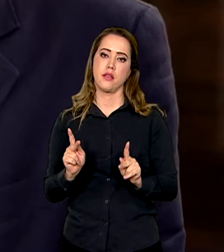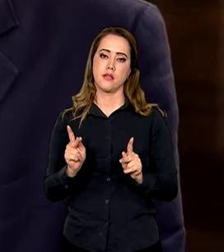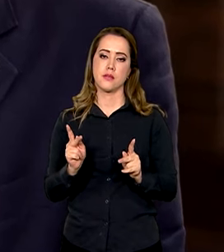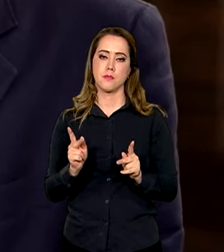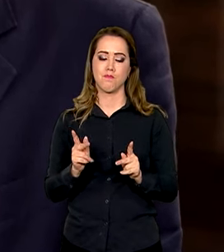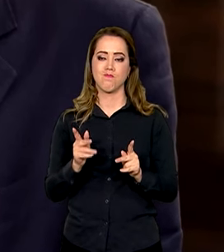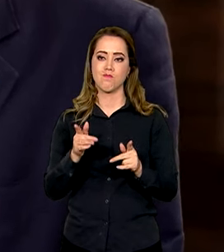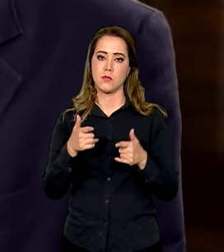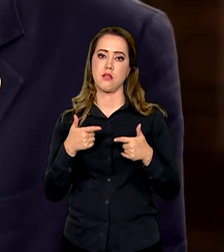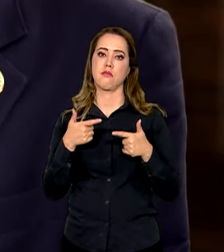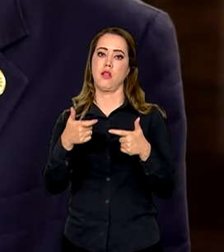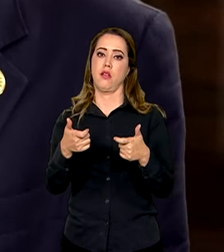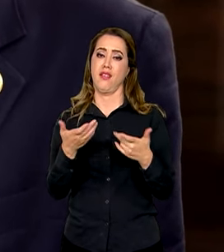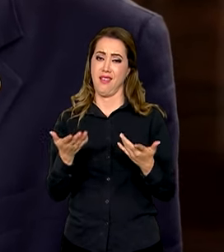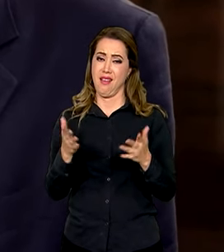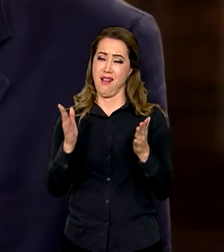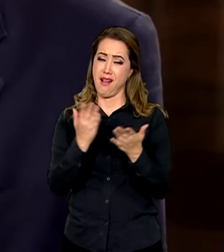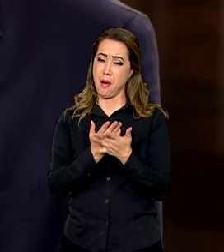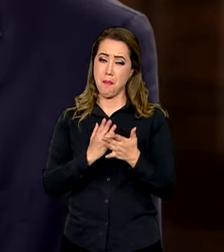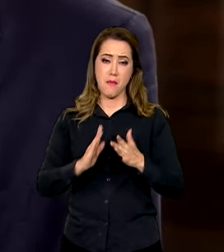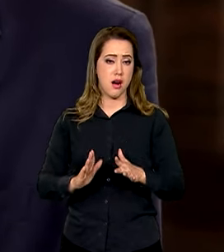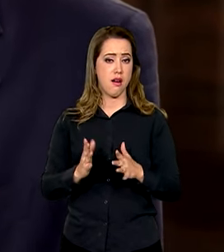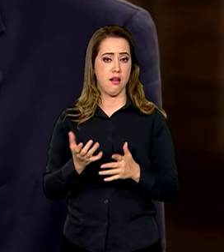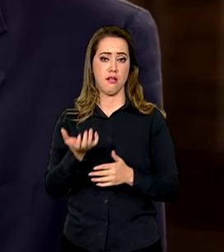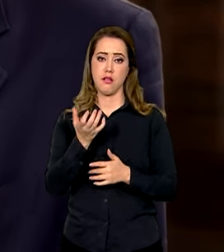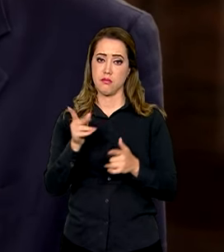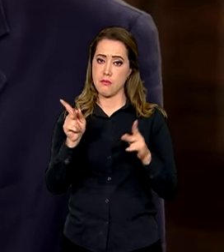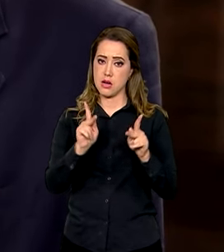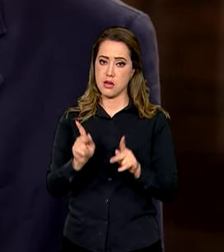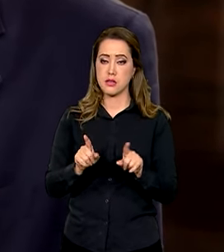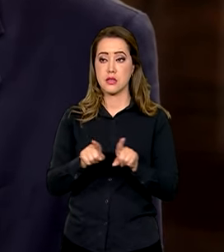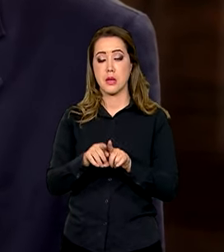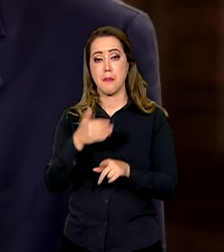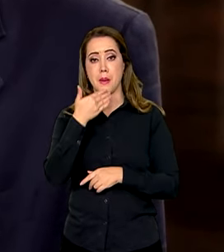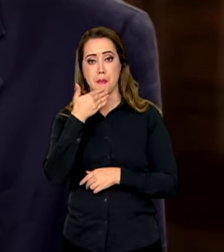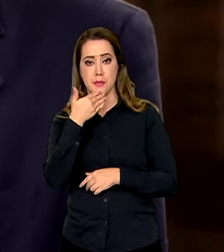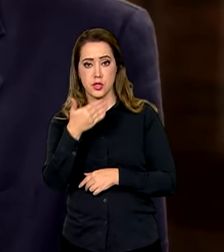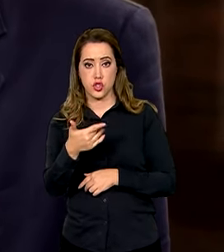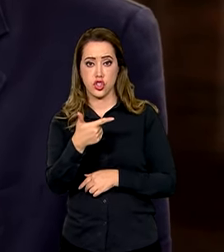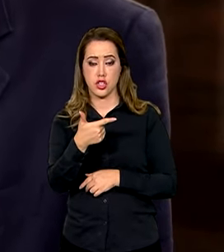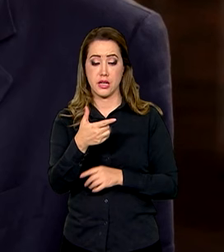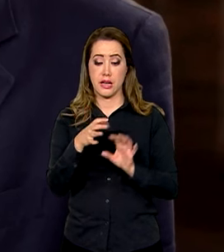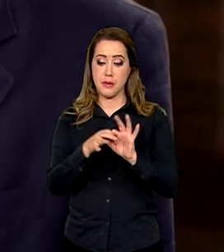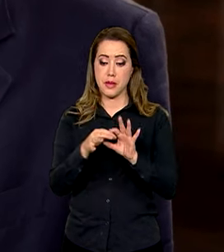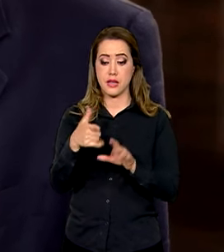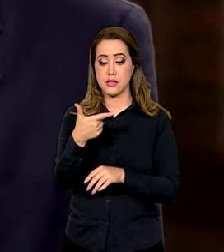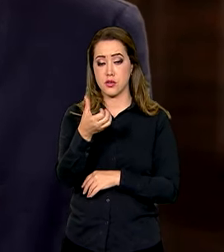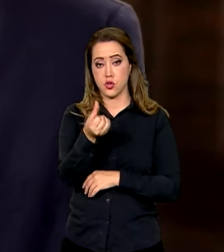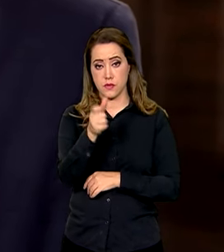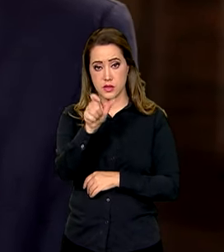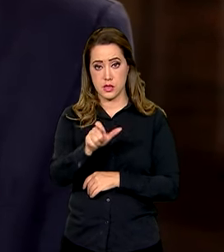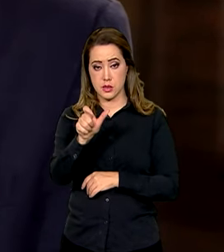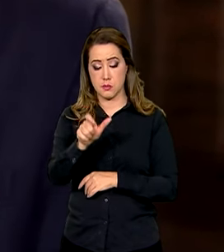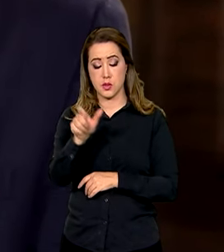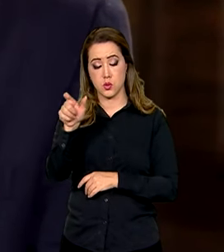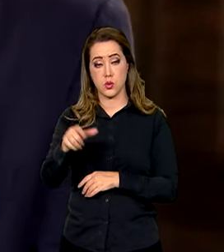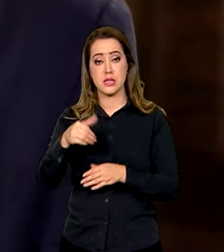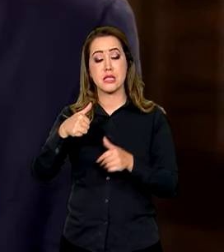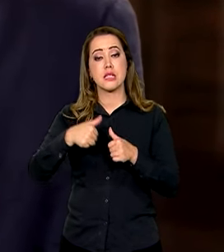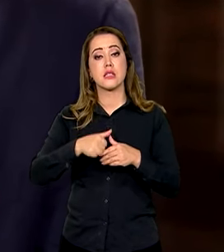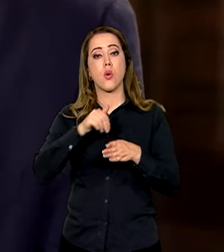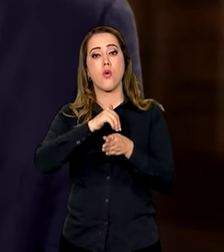conflito. E também para pedir a liberação dos 26 brasileiros que ainda estão na faixa de Gaza